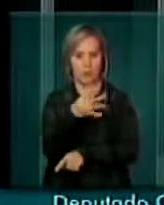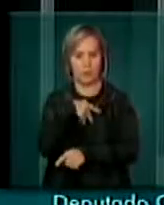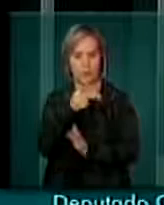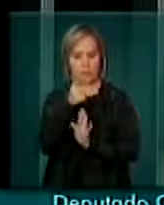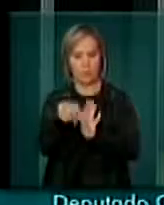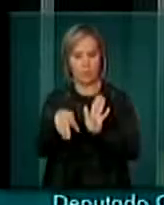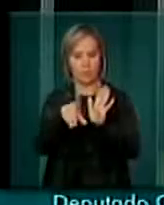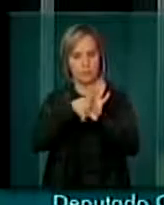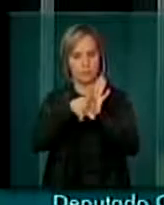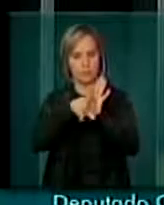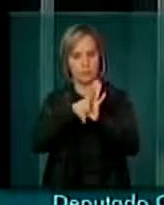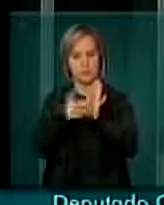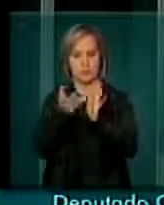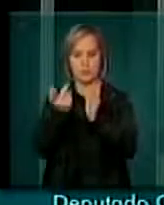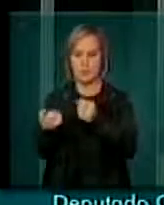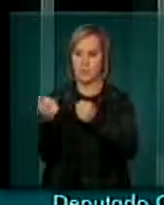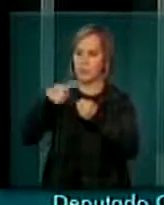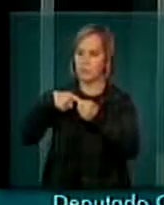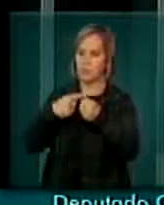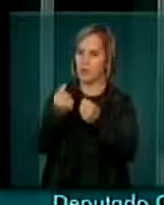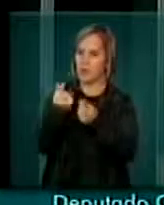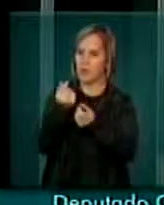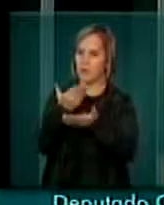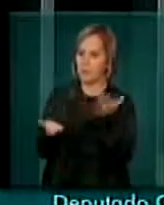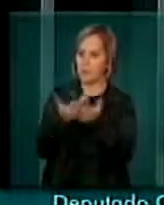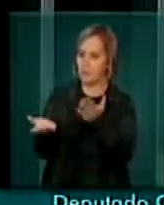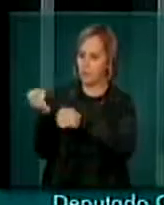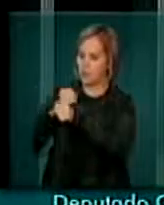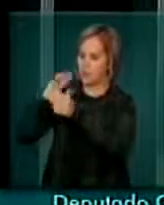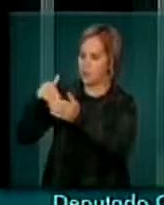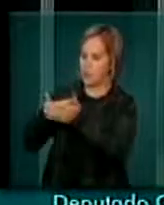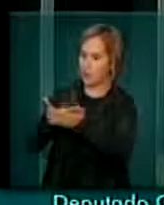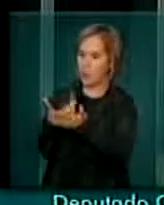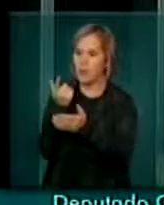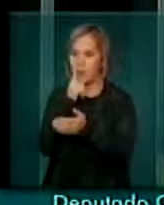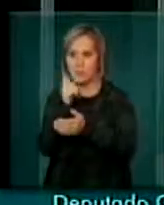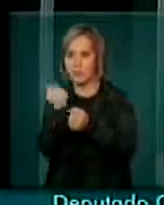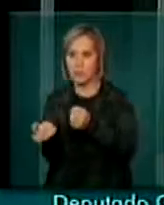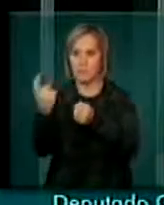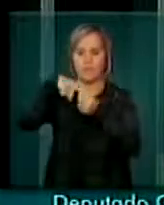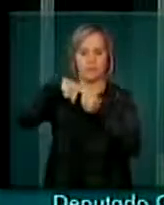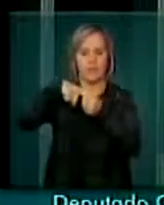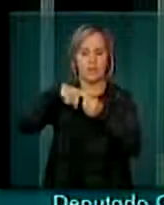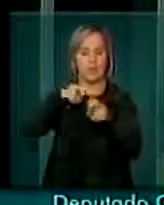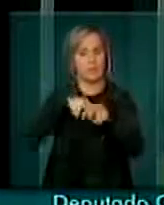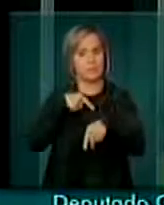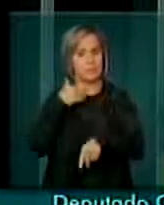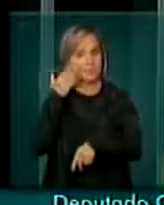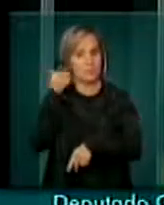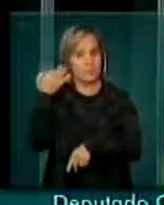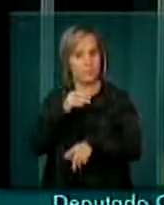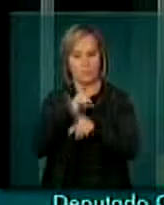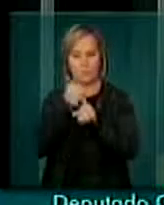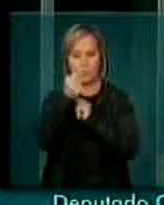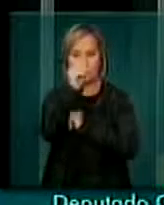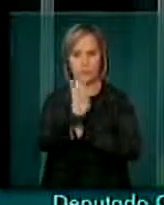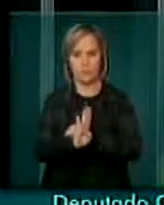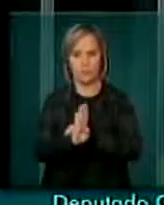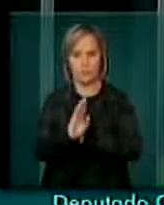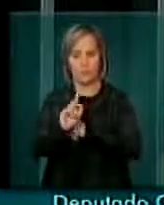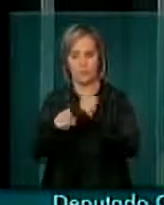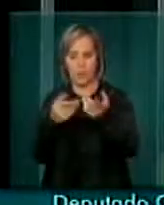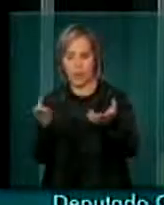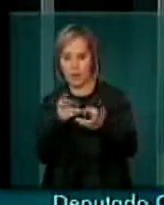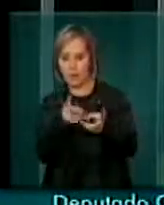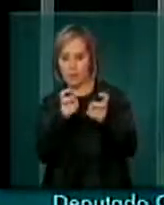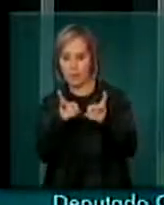pretende a recuperação dos prejuízos causados aos aposentados ao longo dos anos. Portanto, tenho certeza que a sociedade brasileira, após perceber